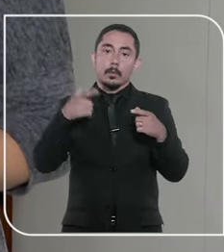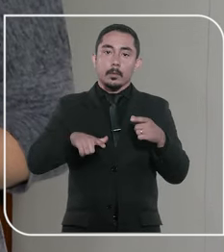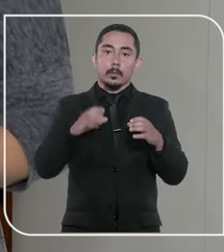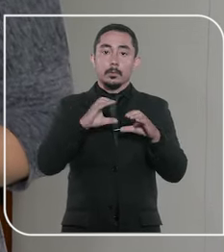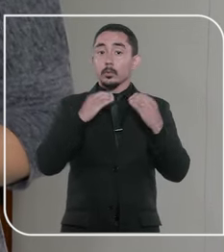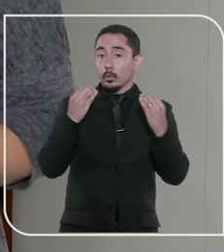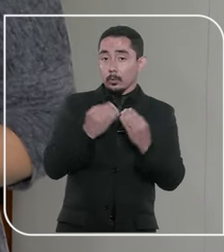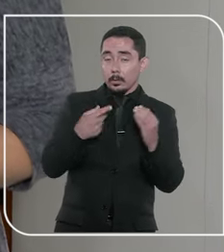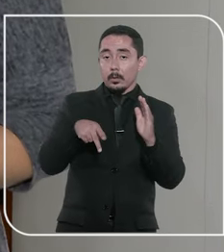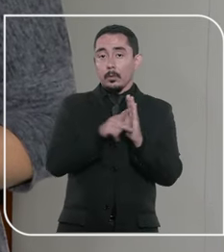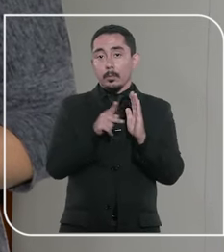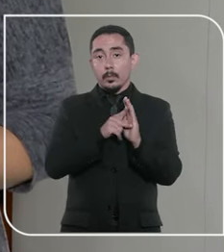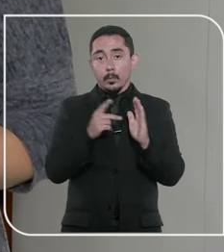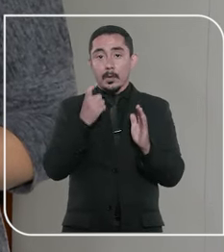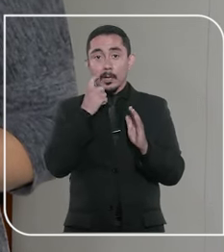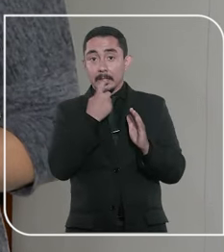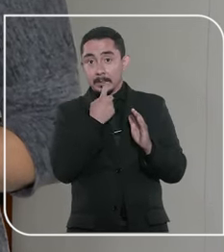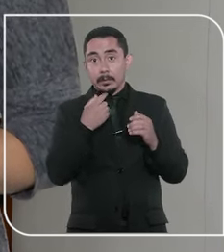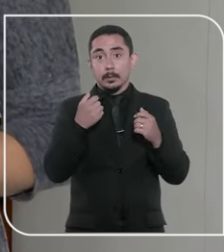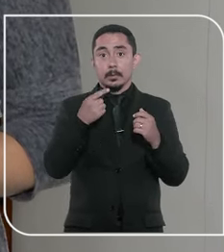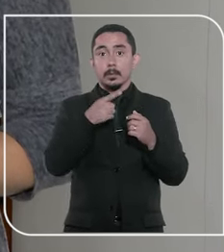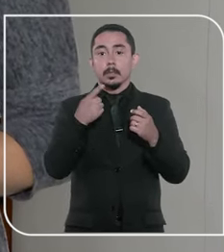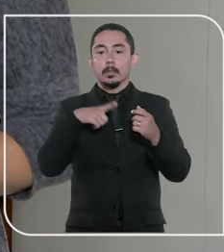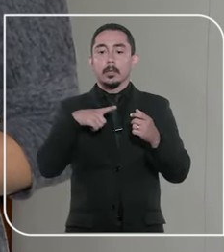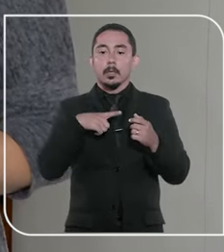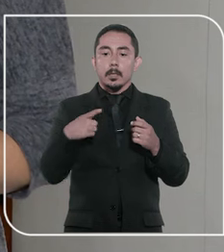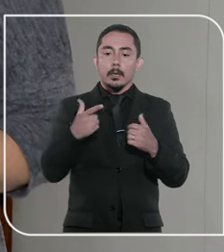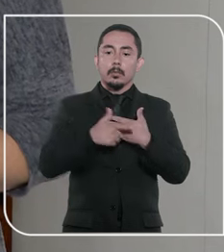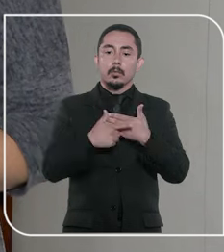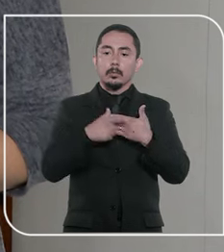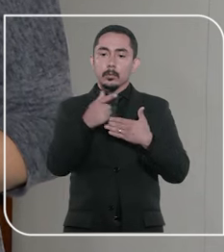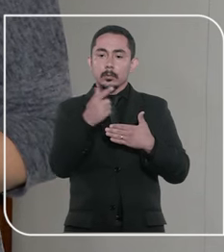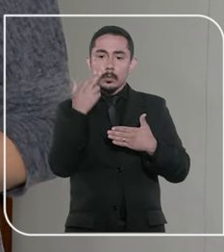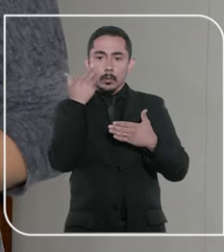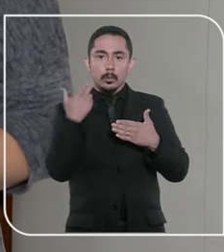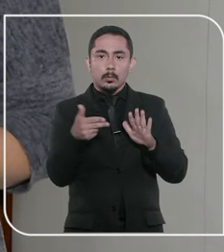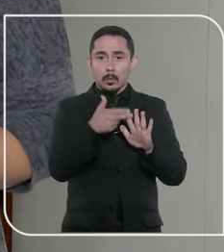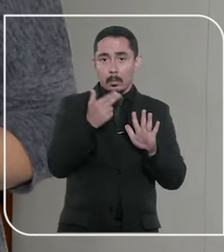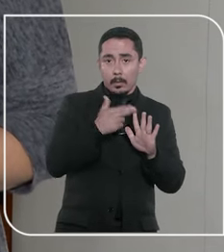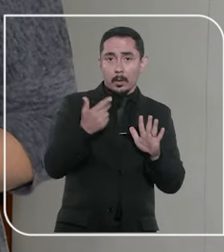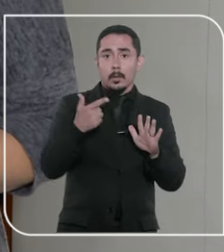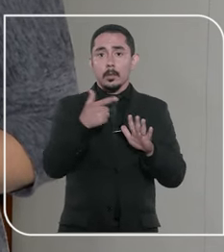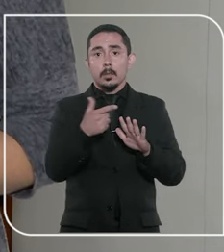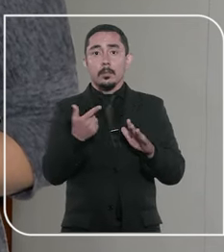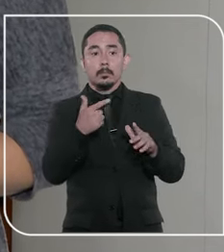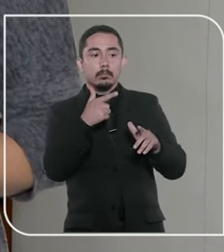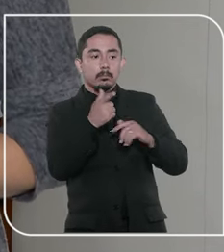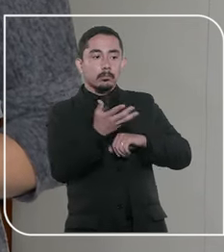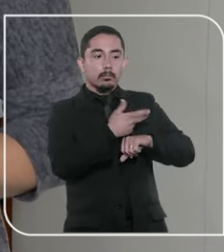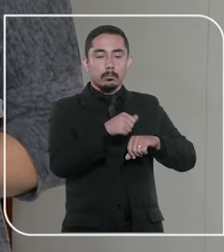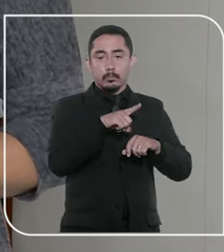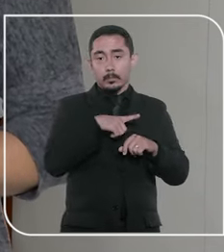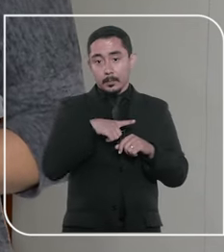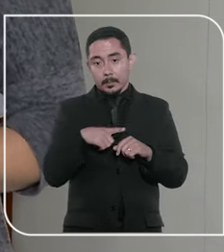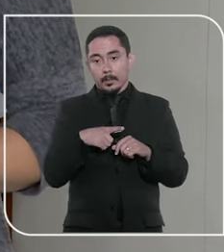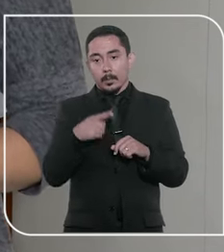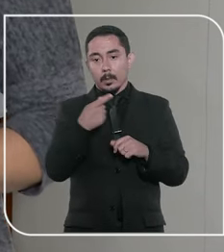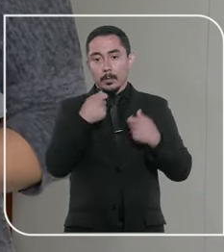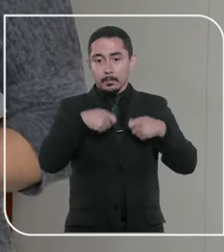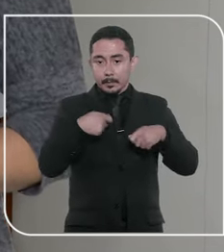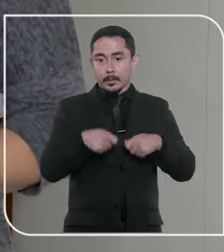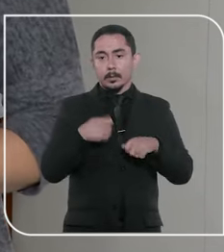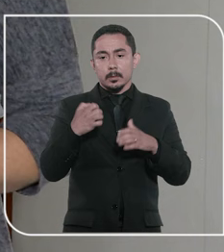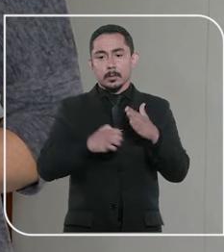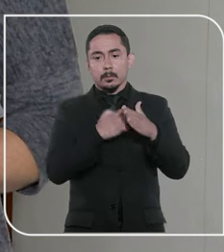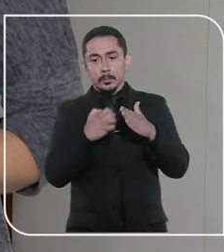Federal e os Conselhos Regionais de Odontologia têm a atribuição de normatizar e fiscalizar o exercício profissional. E o